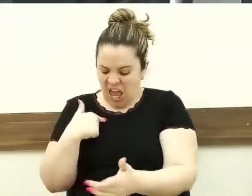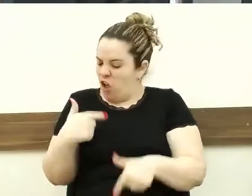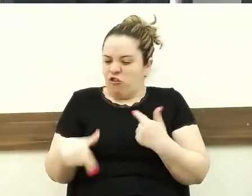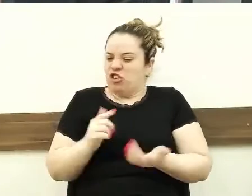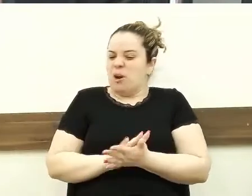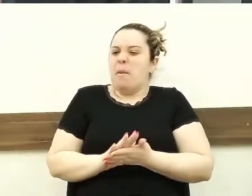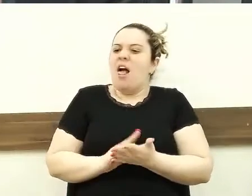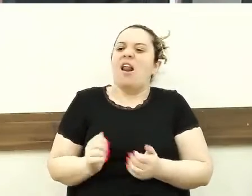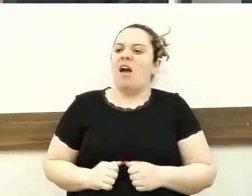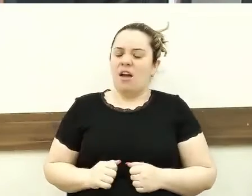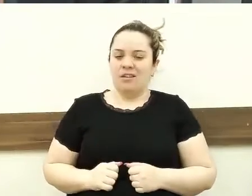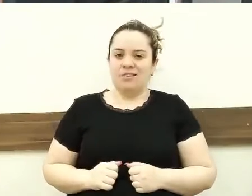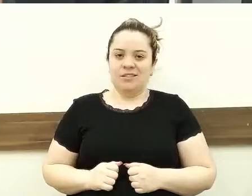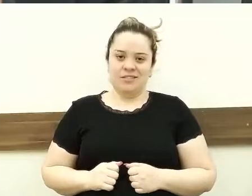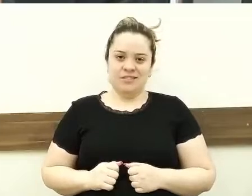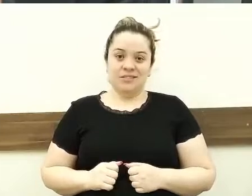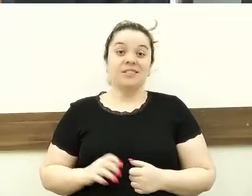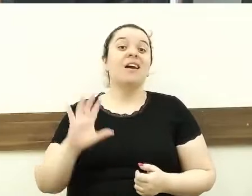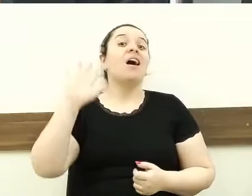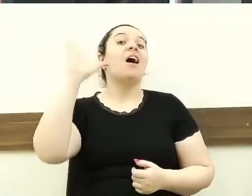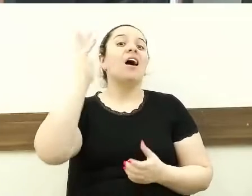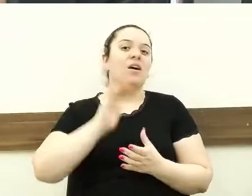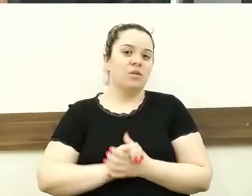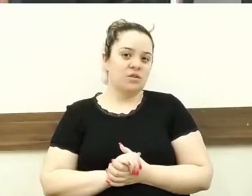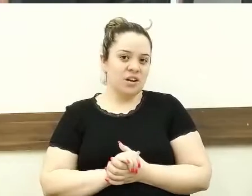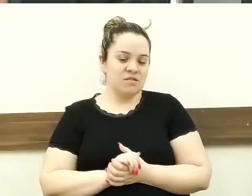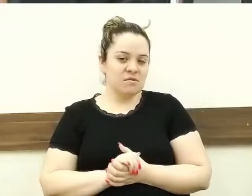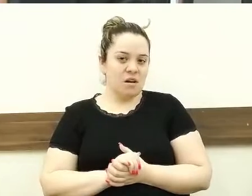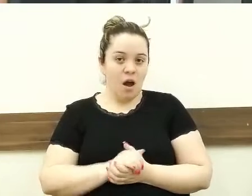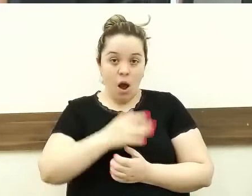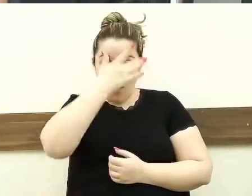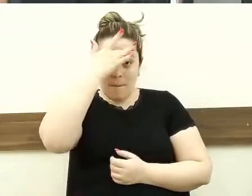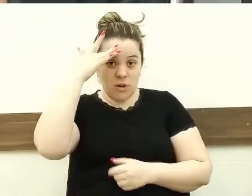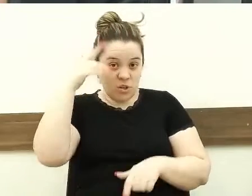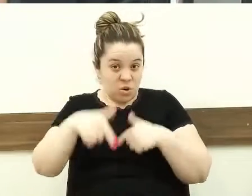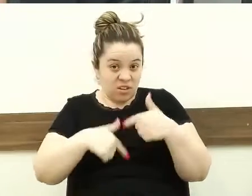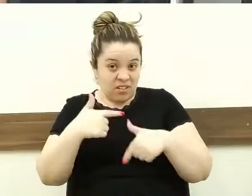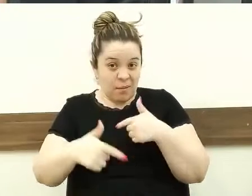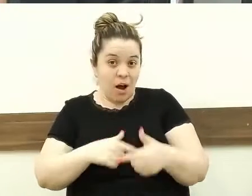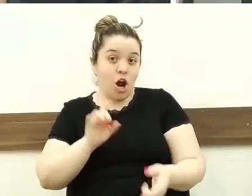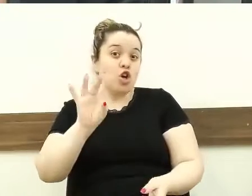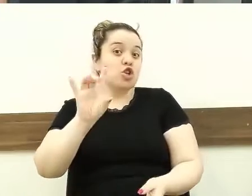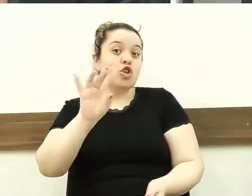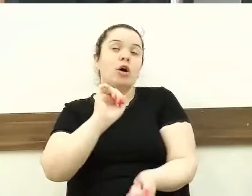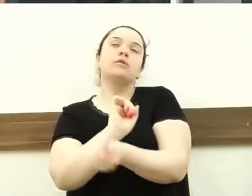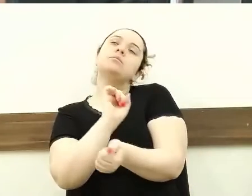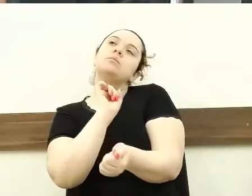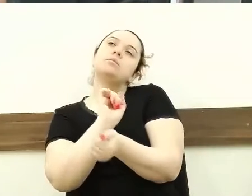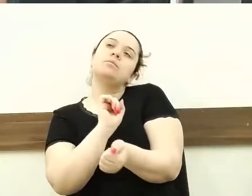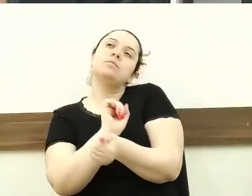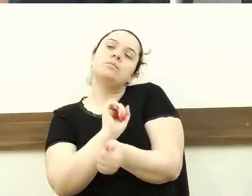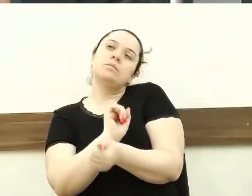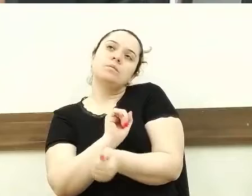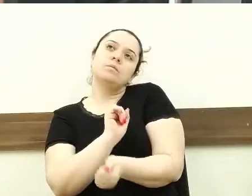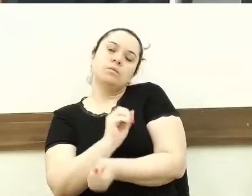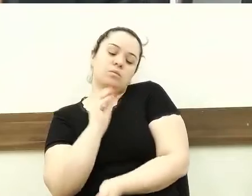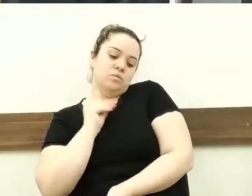servidor público só espera o dia da folha do pagamento, faça chuva, faça sol, tem que acabar com essa